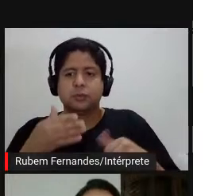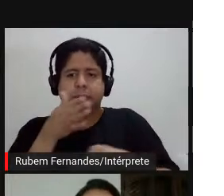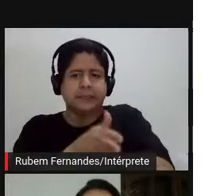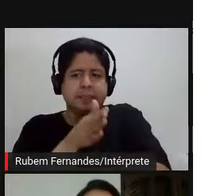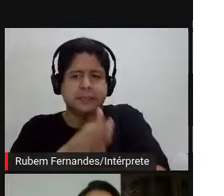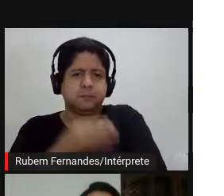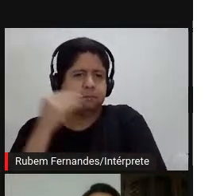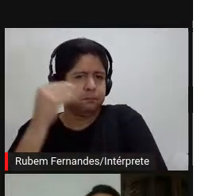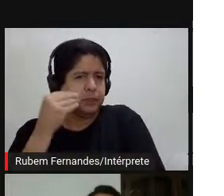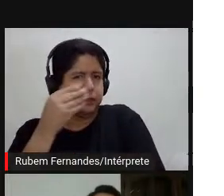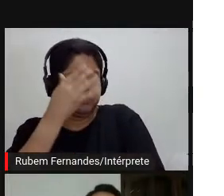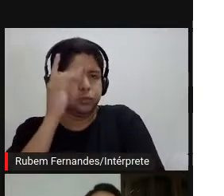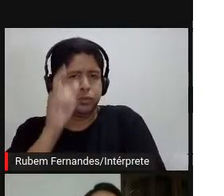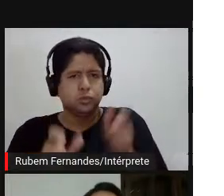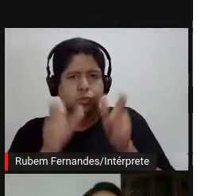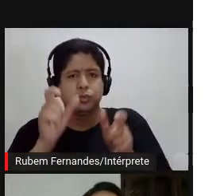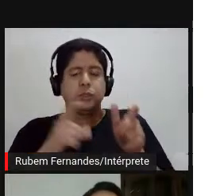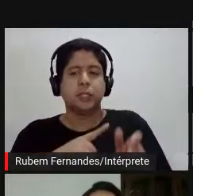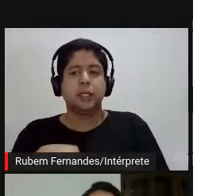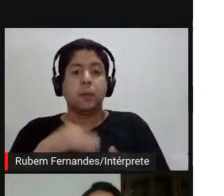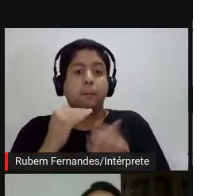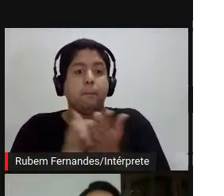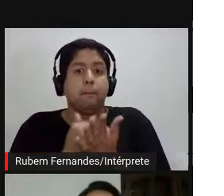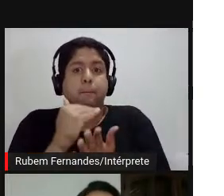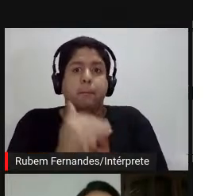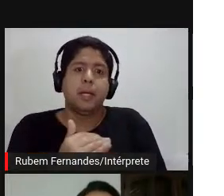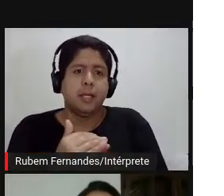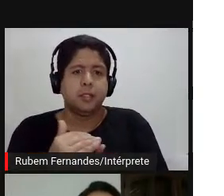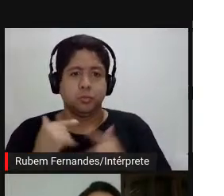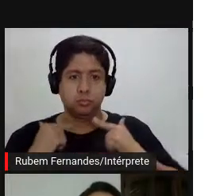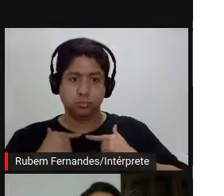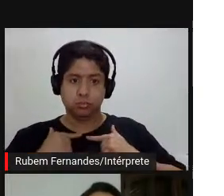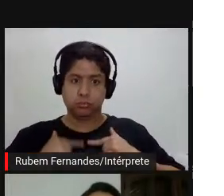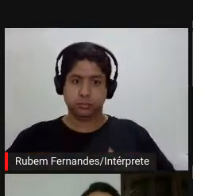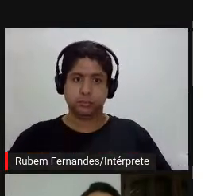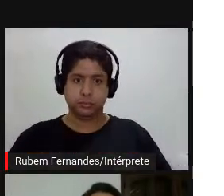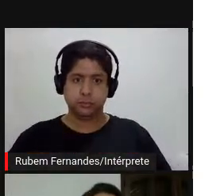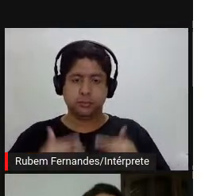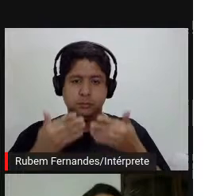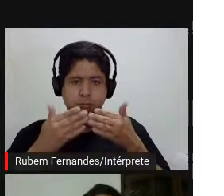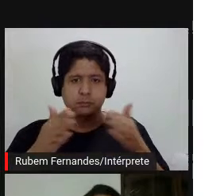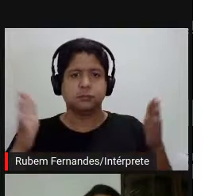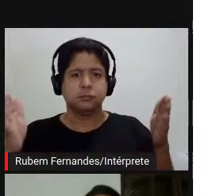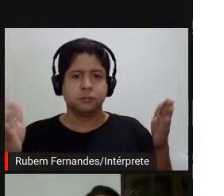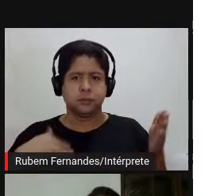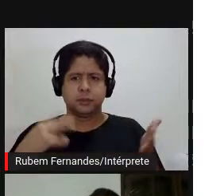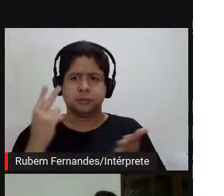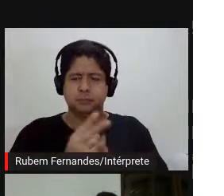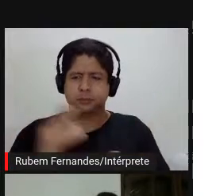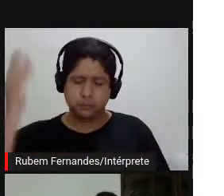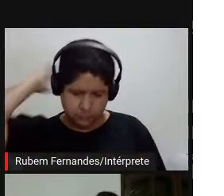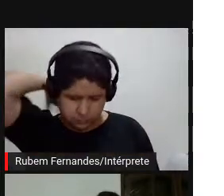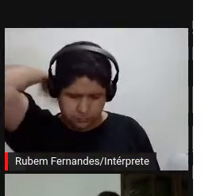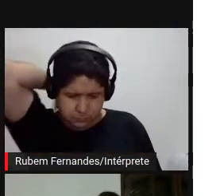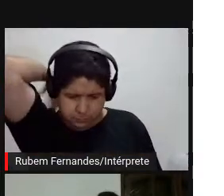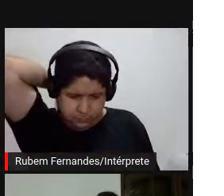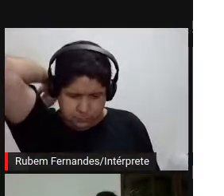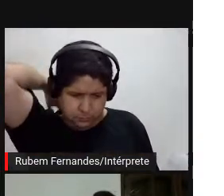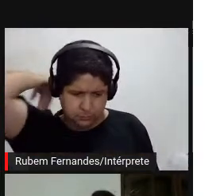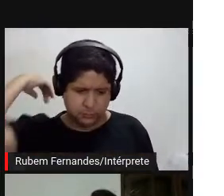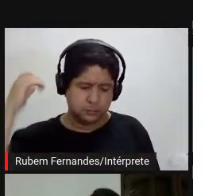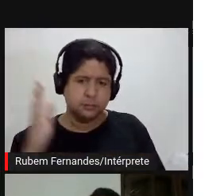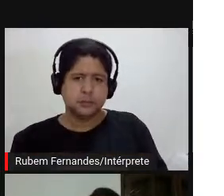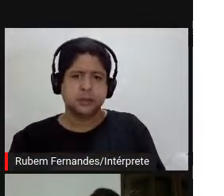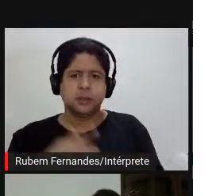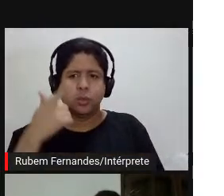do público, né, eu vou além da neutralidade do cubo branco, eu não vou mais acreditar nisso, eu vou saber que a mesma exposição,